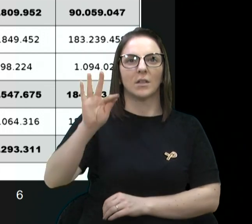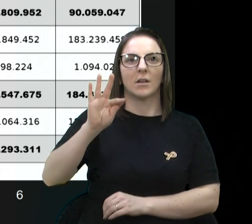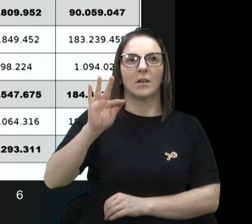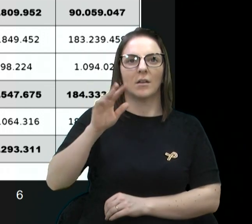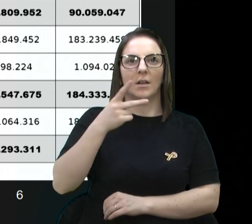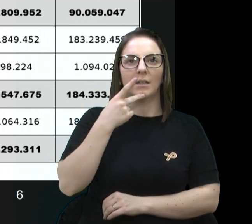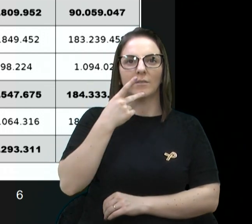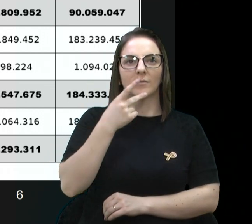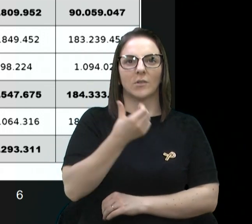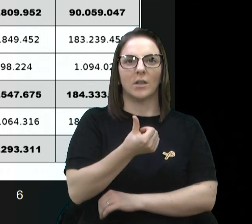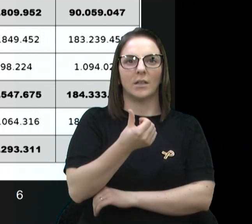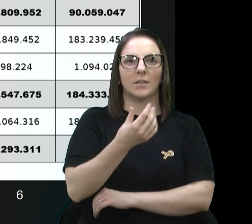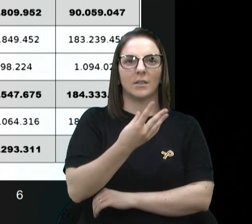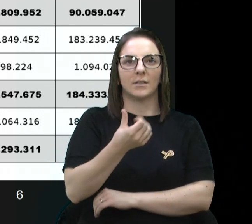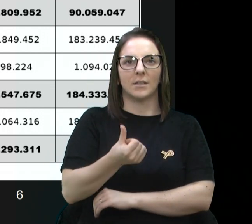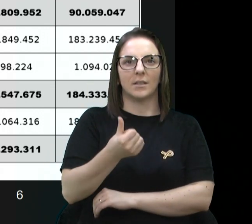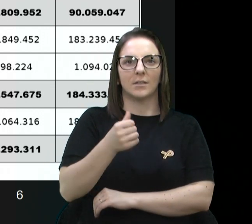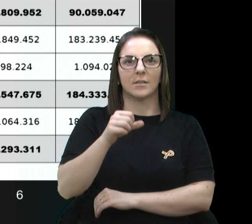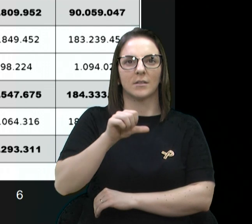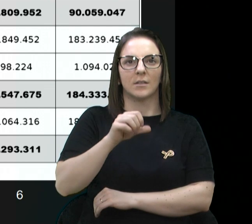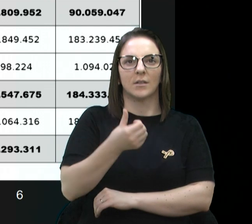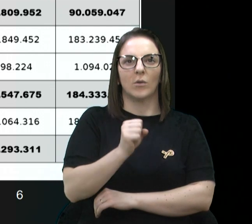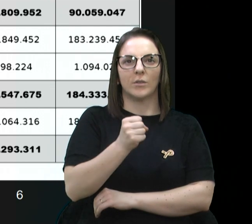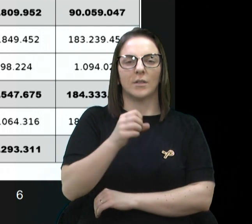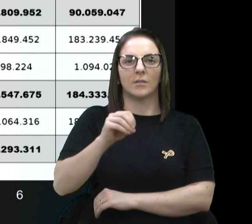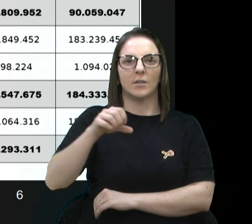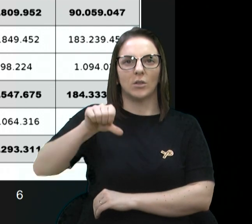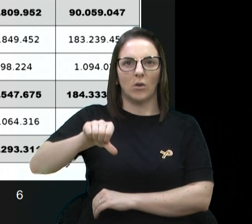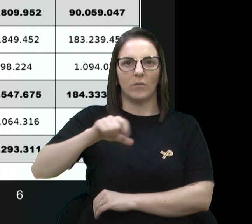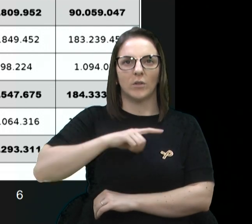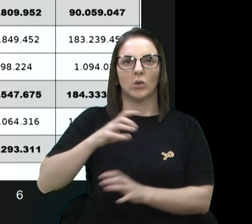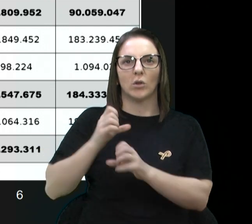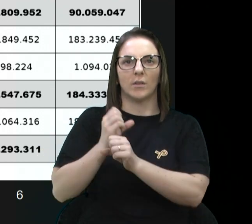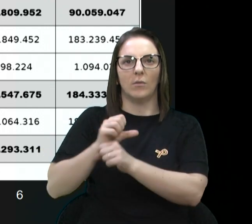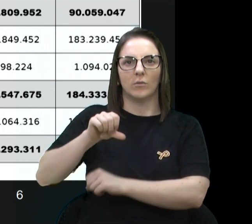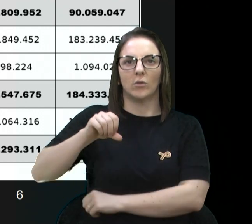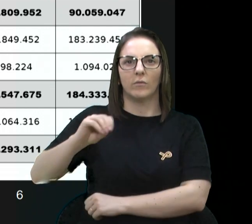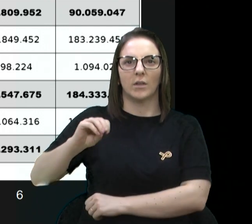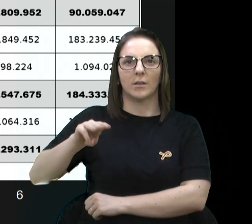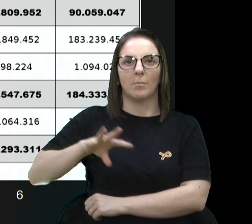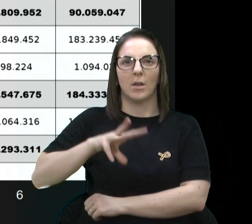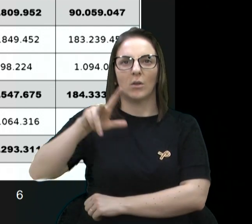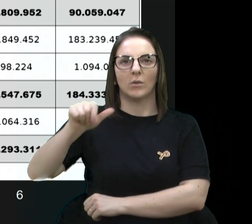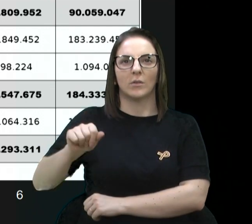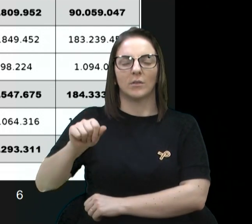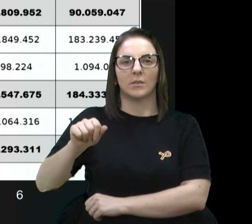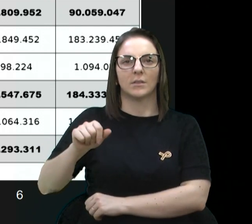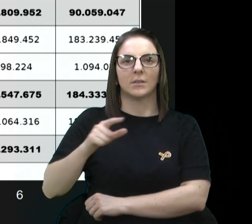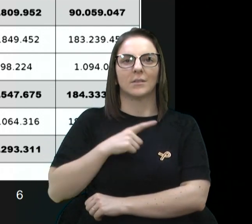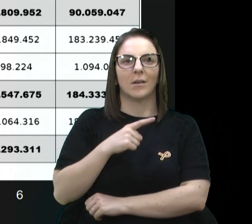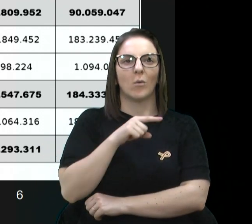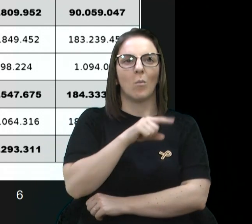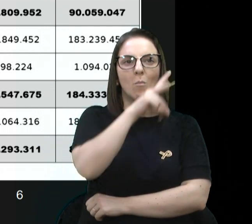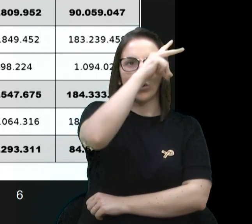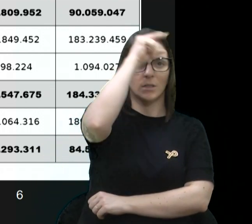.059.000. Receitas municipais, 100.479.000.